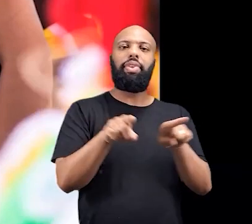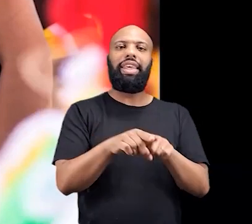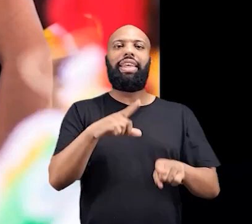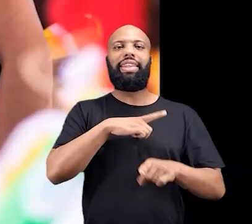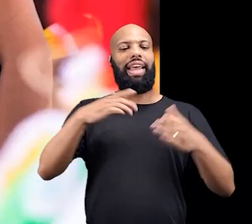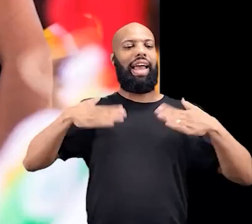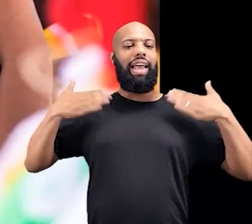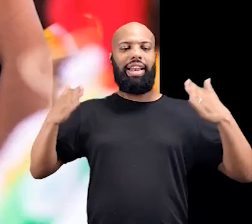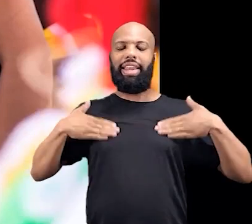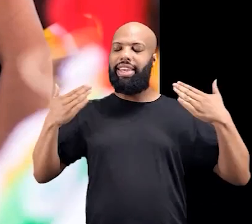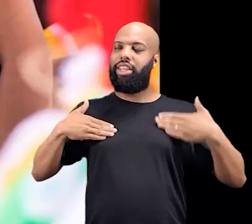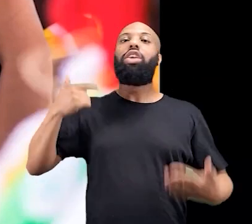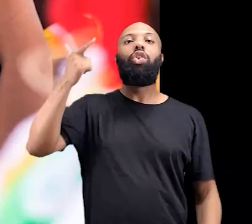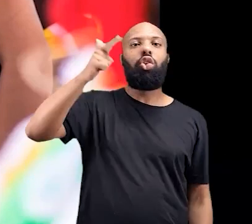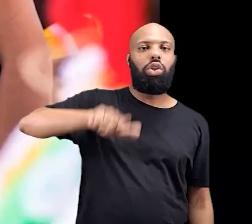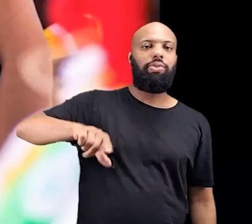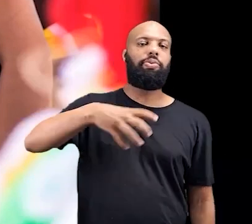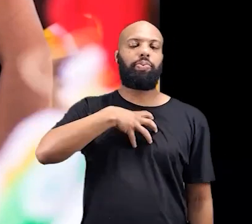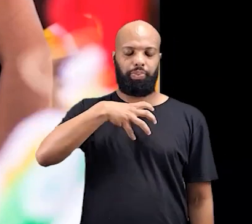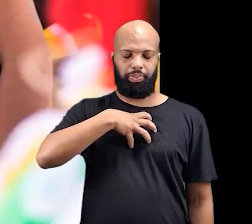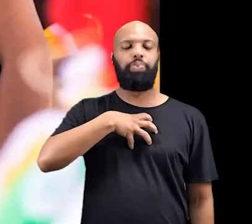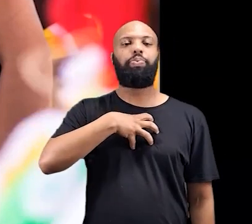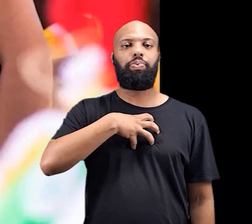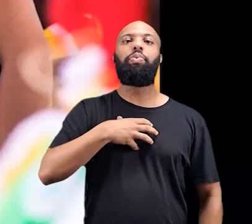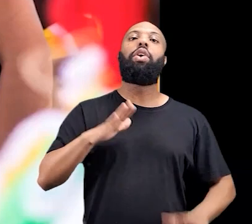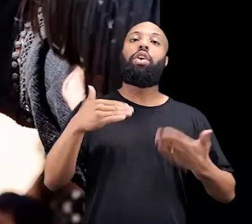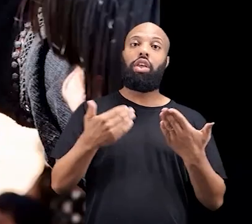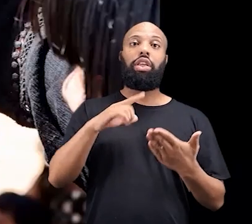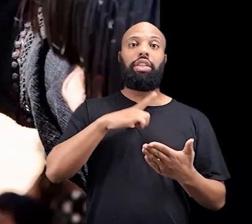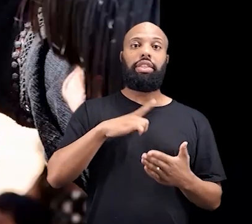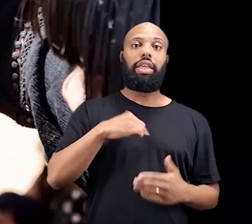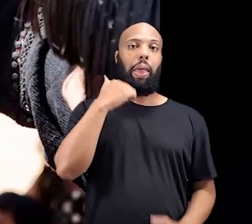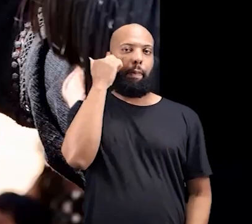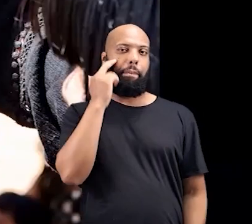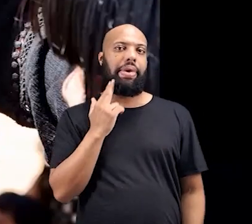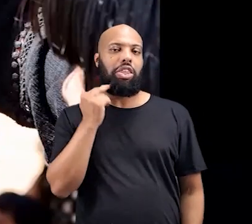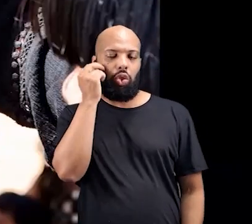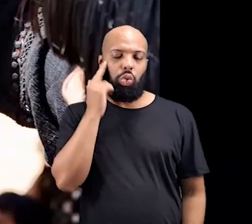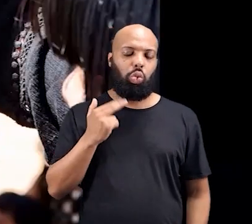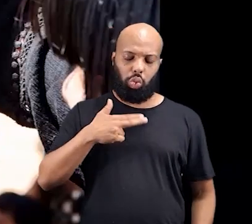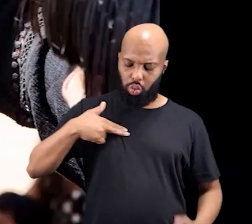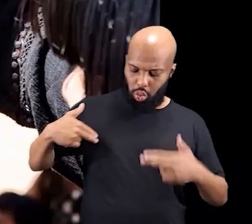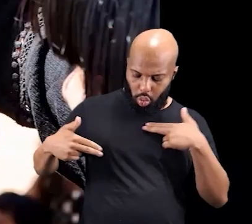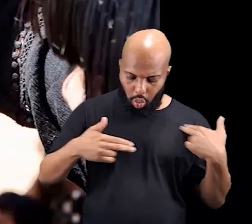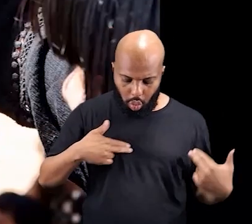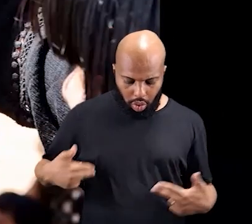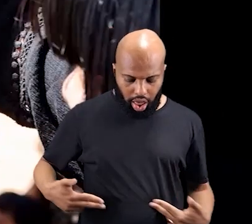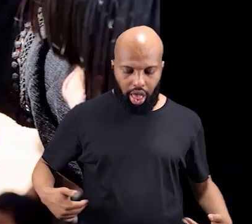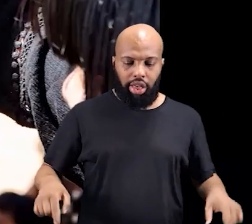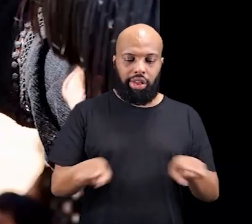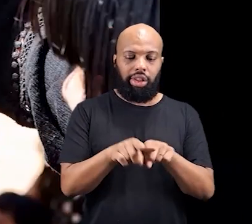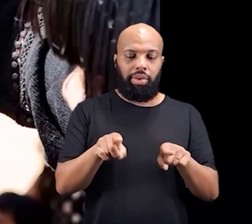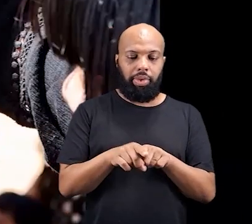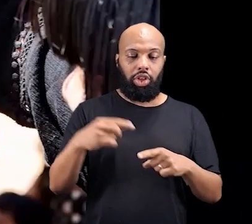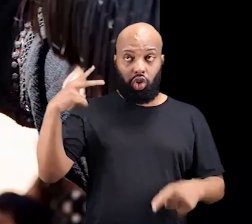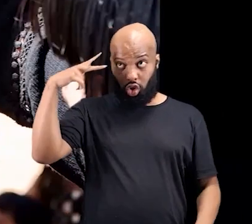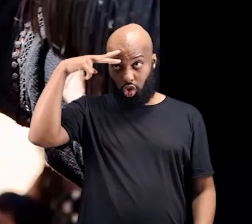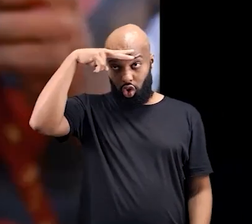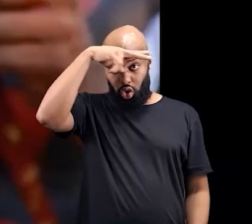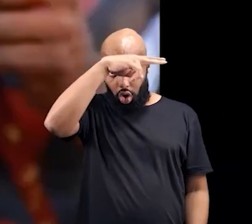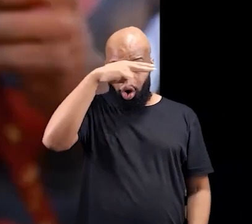trazer a alegria de volta, né? Então, acontece a pintura, o corte de